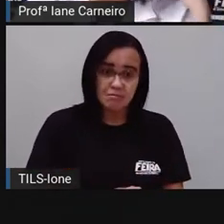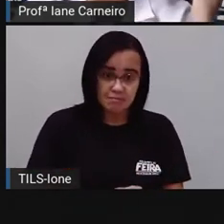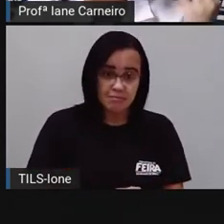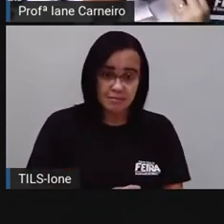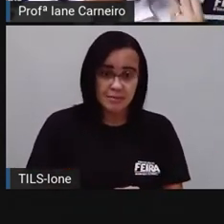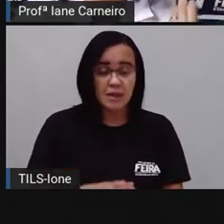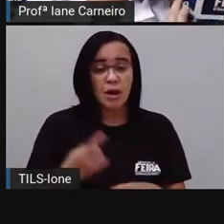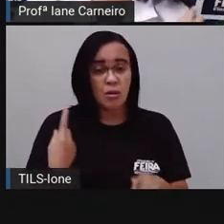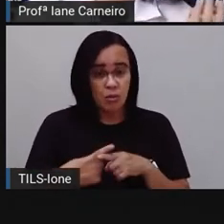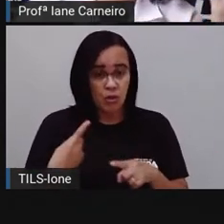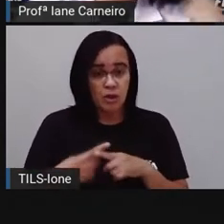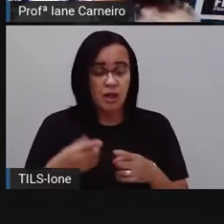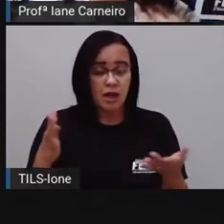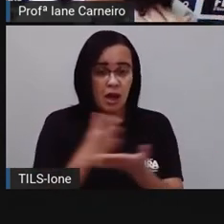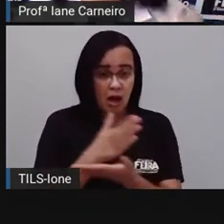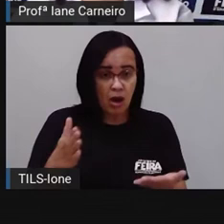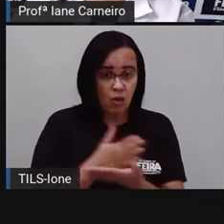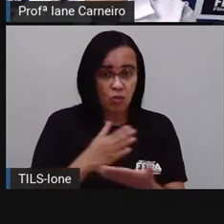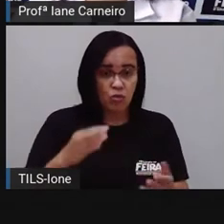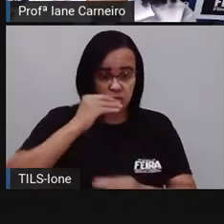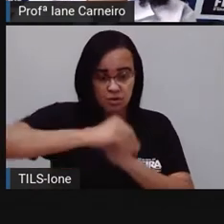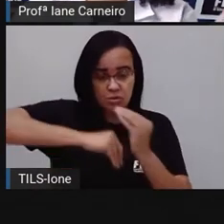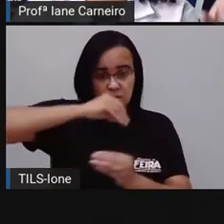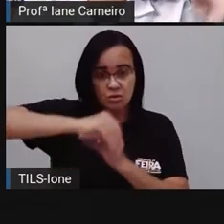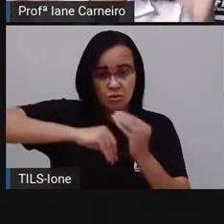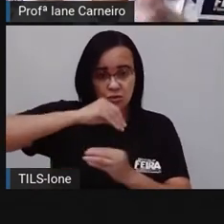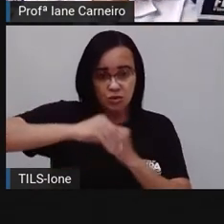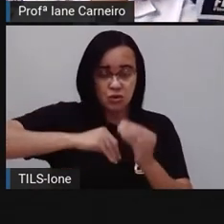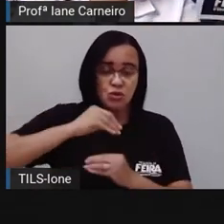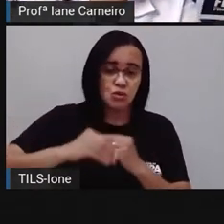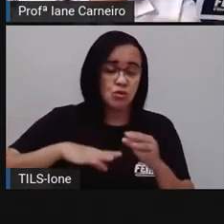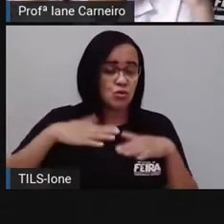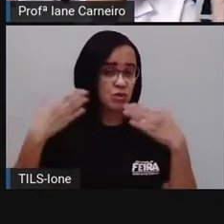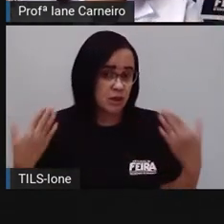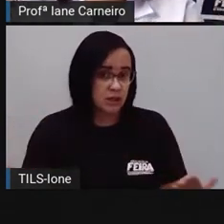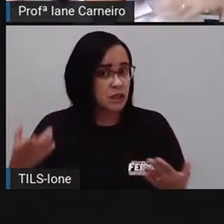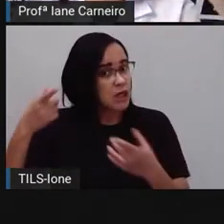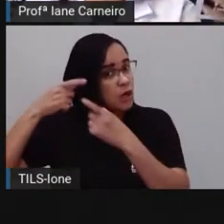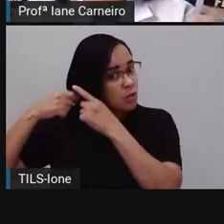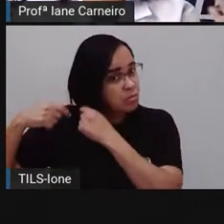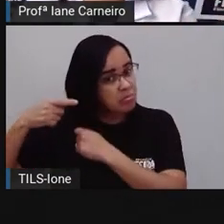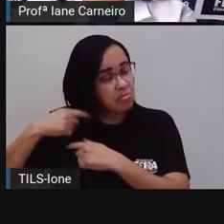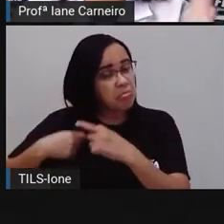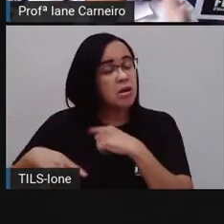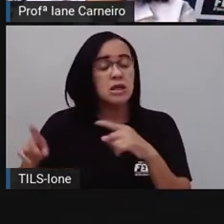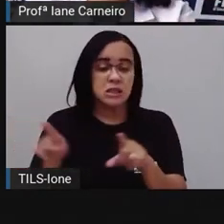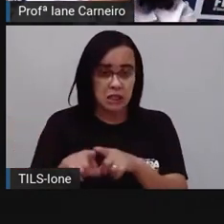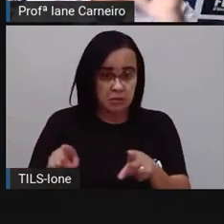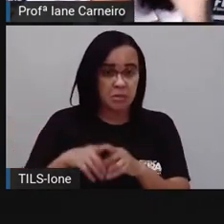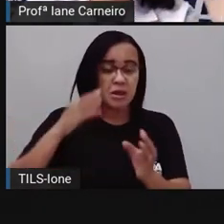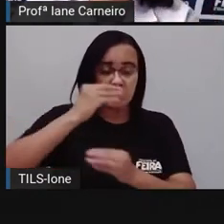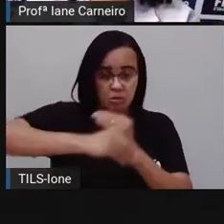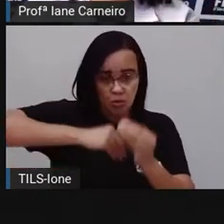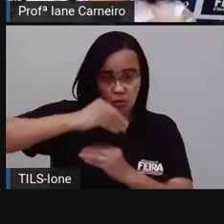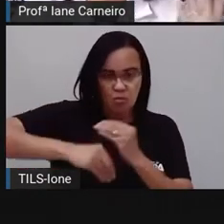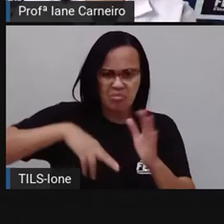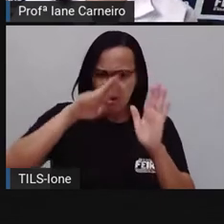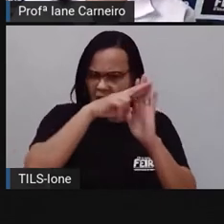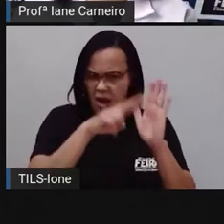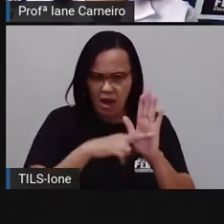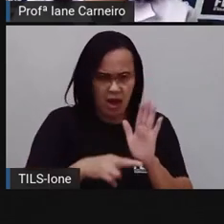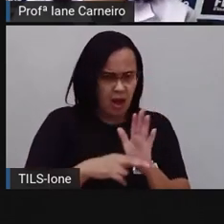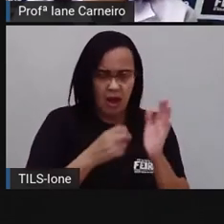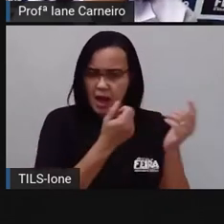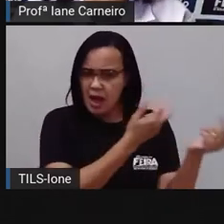dela é crespo e cacheado igual o da Proiane, né? Então, não existe uma regra para que todo indígena seja nesse perfil